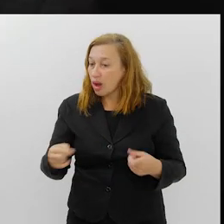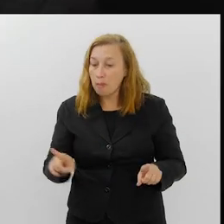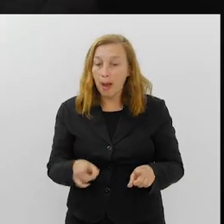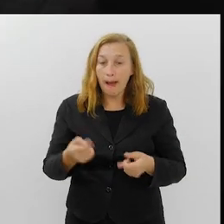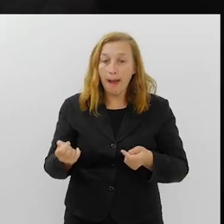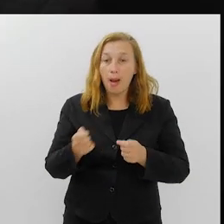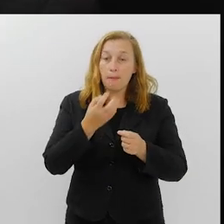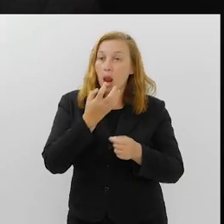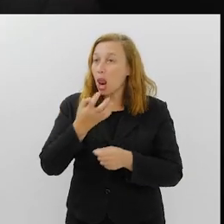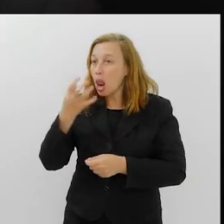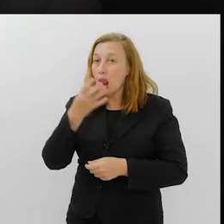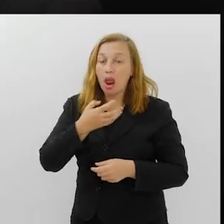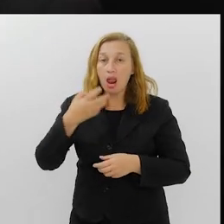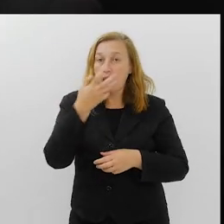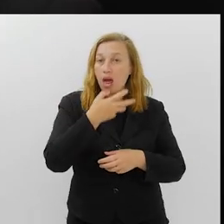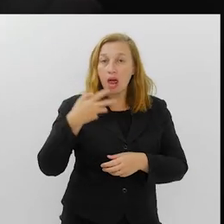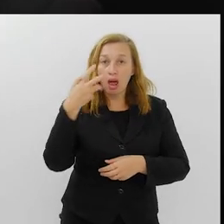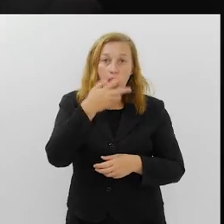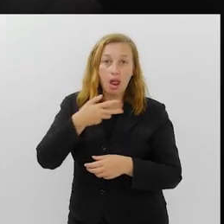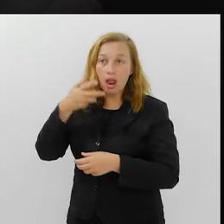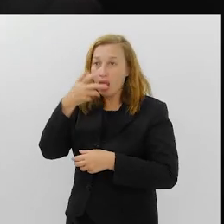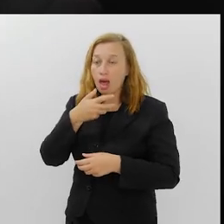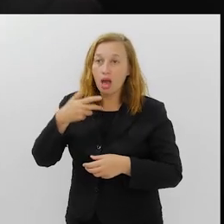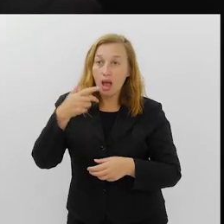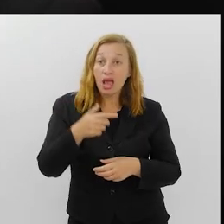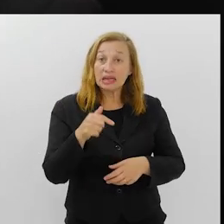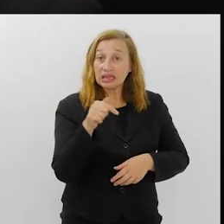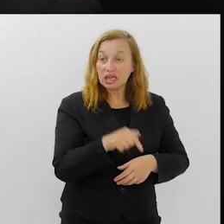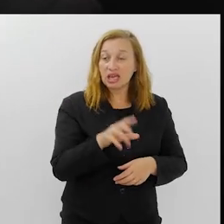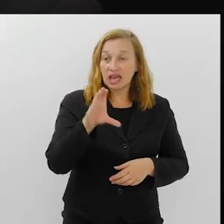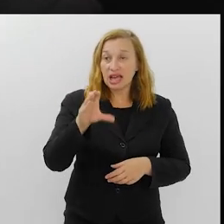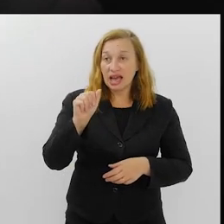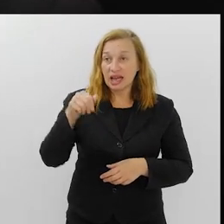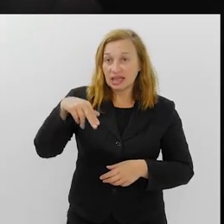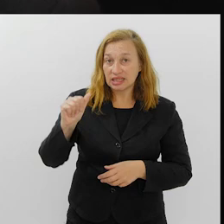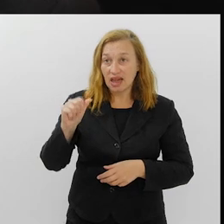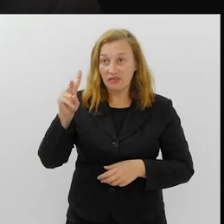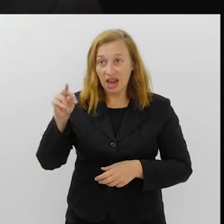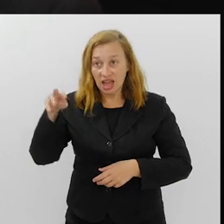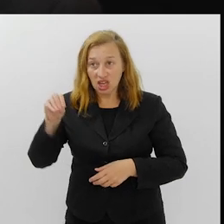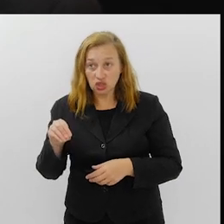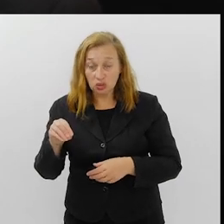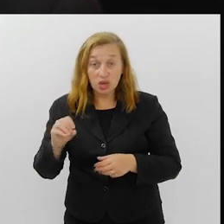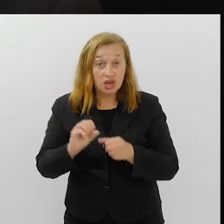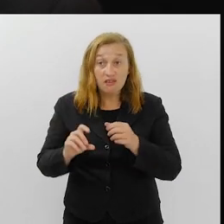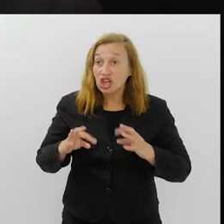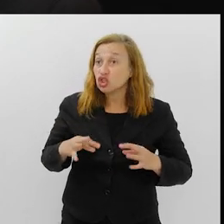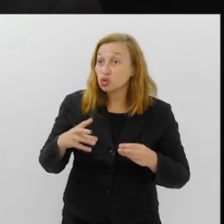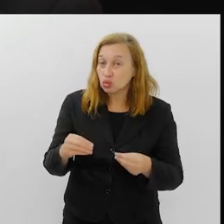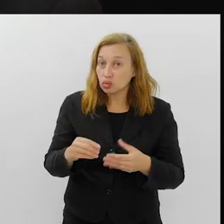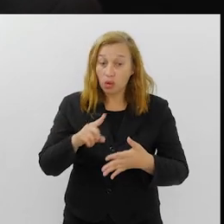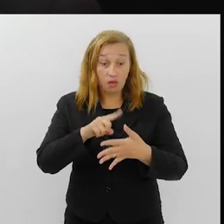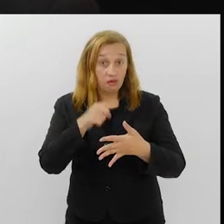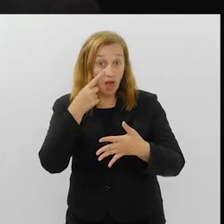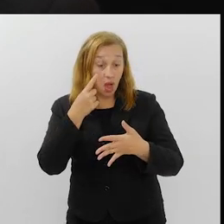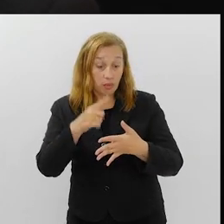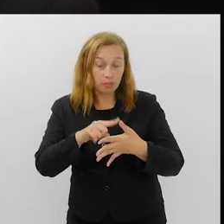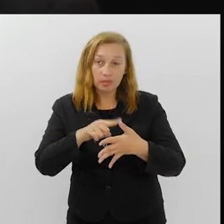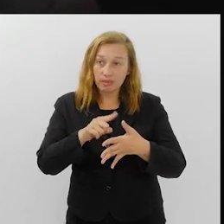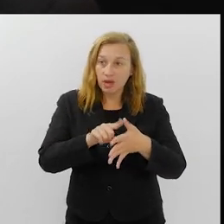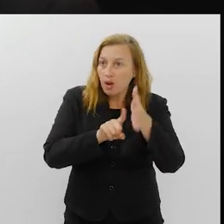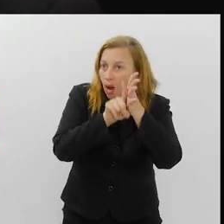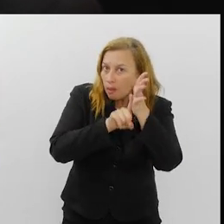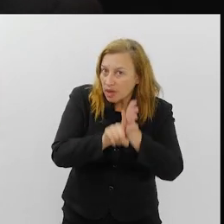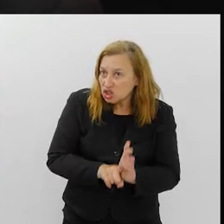você tem no Carnaval do Rio de Janeiro, no eixo Rio-São Paulo, um carnavalesco que faz figurino. Não, começa com uma pesquisa e